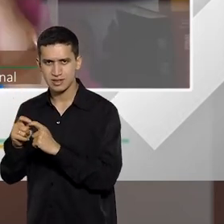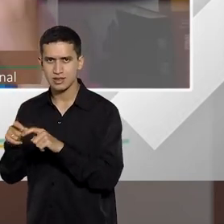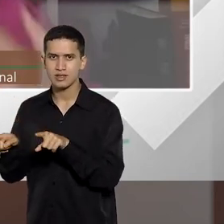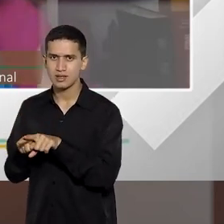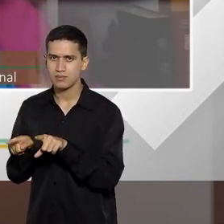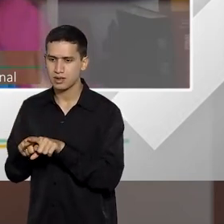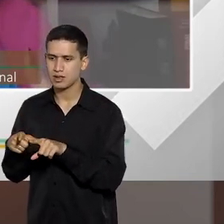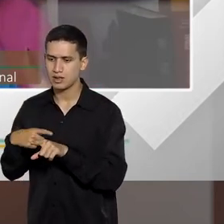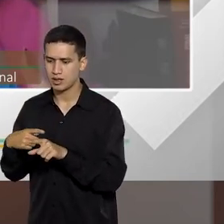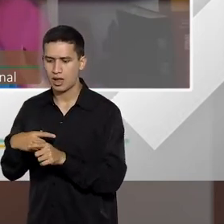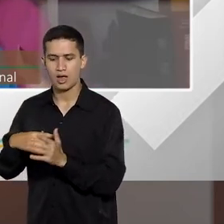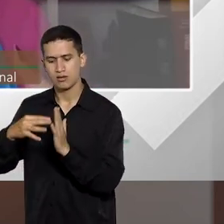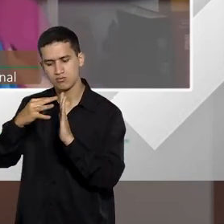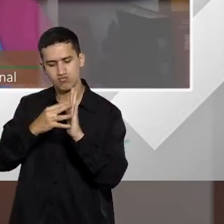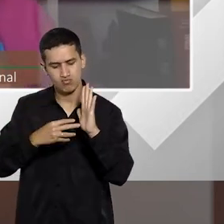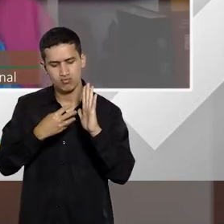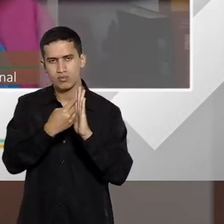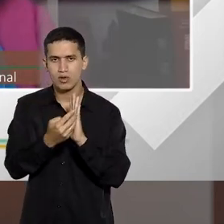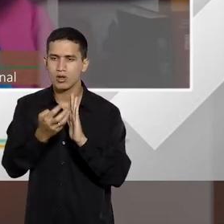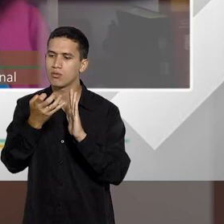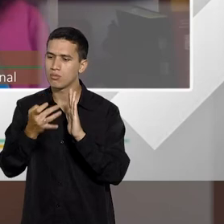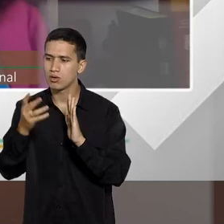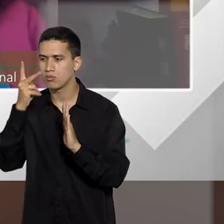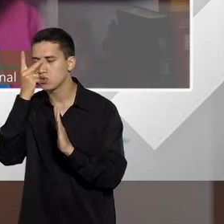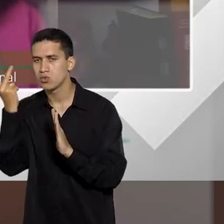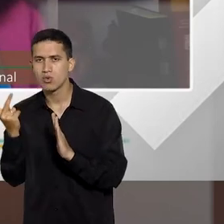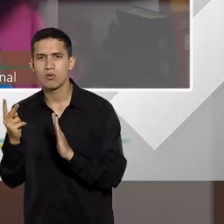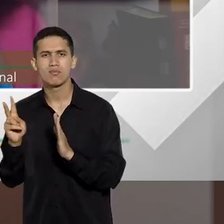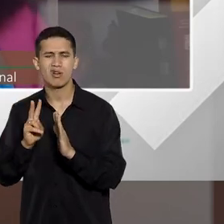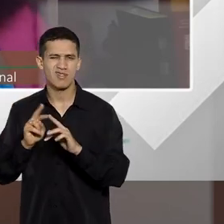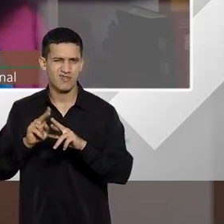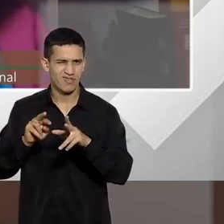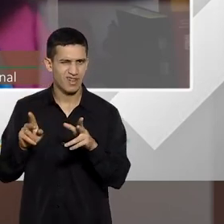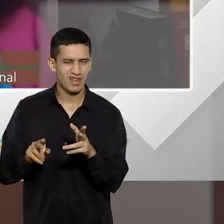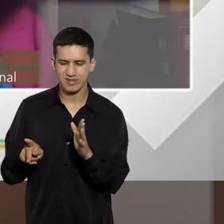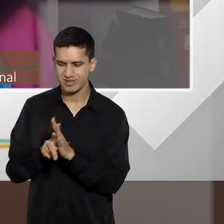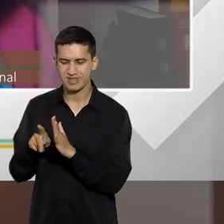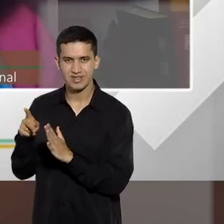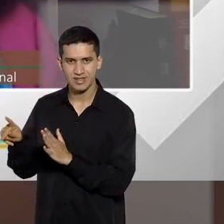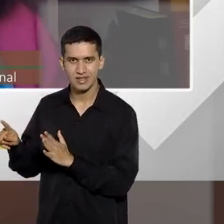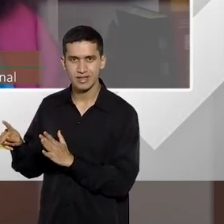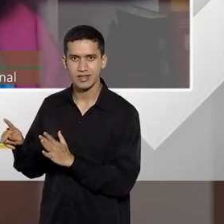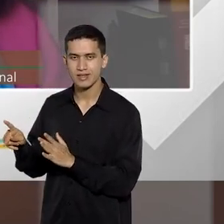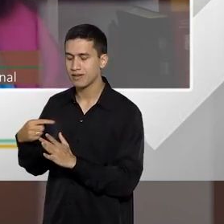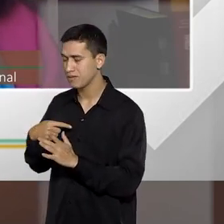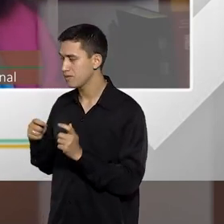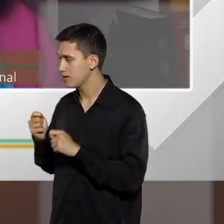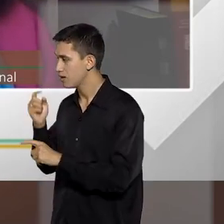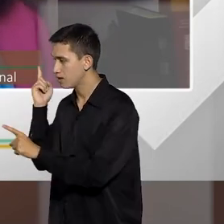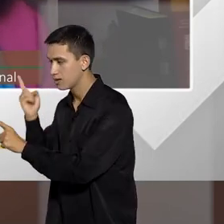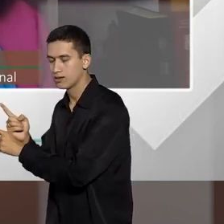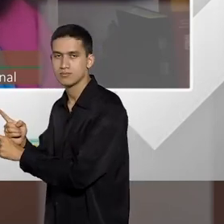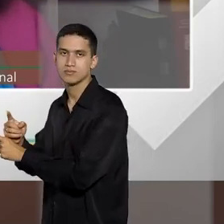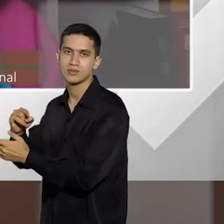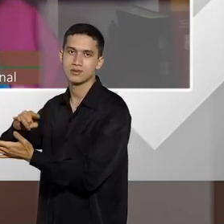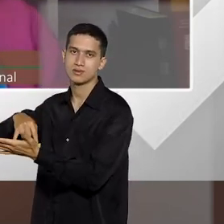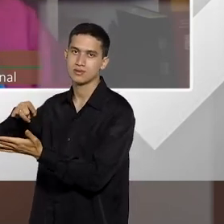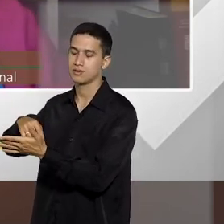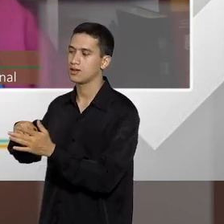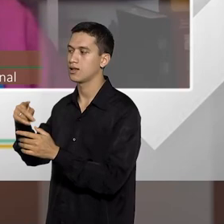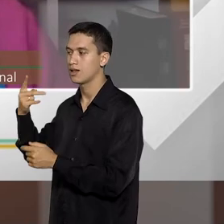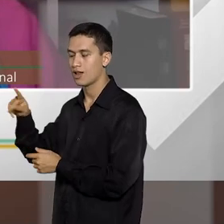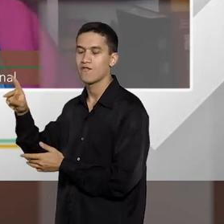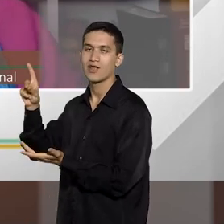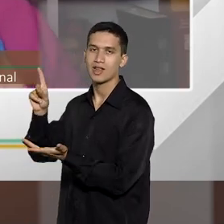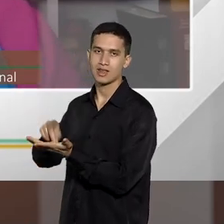de um falso médico, provavelmente eu vou alcançar a prova documental da habitualidade, e aí vai